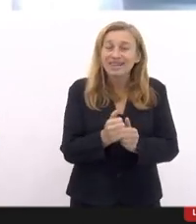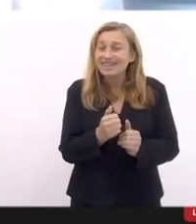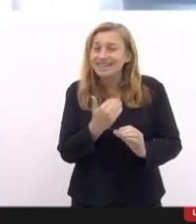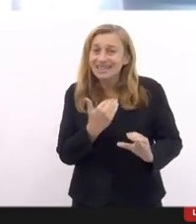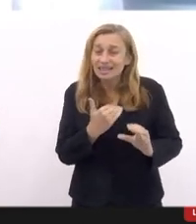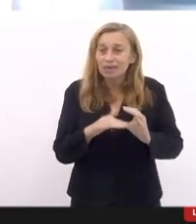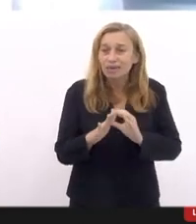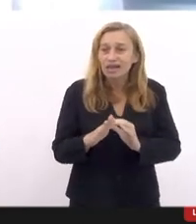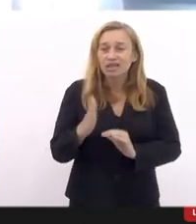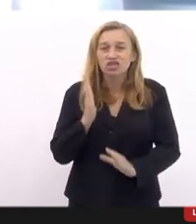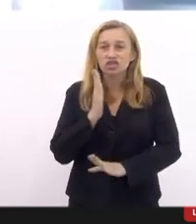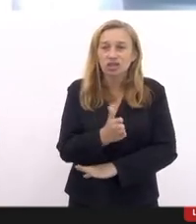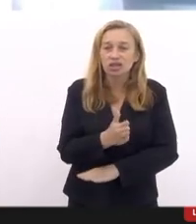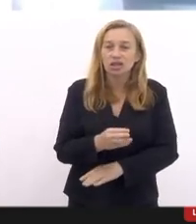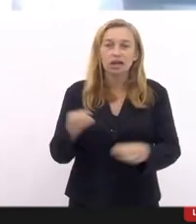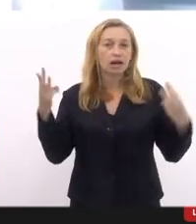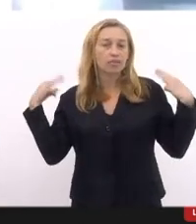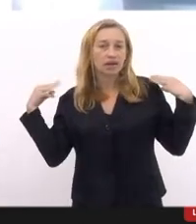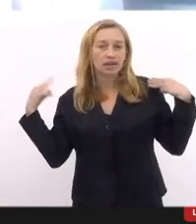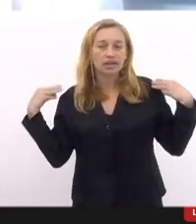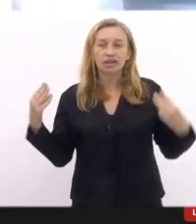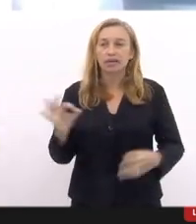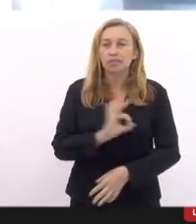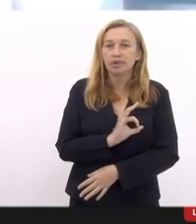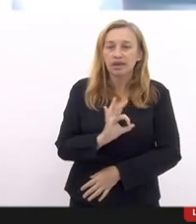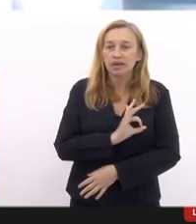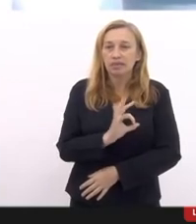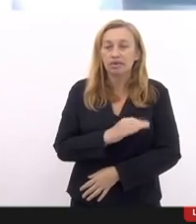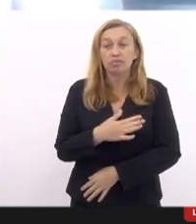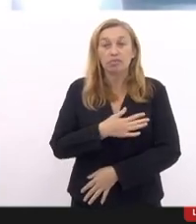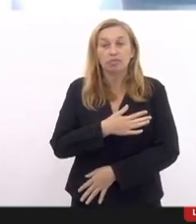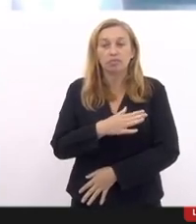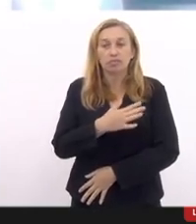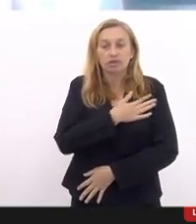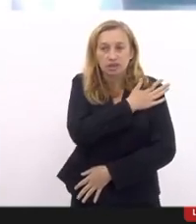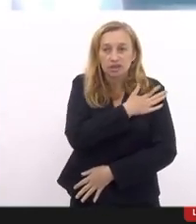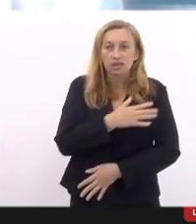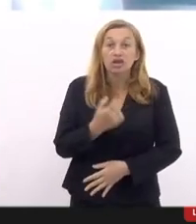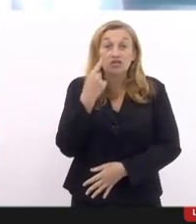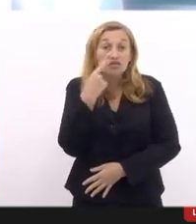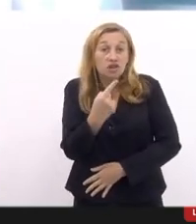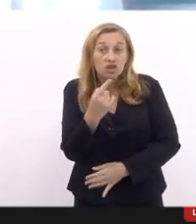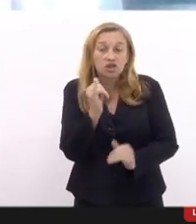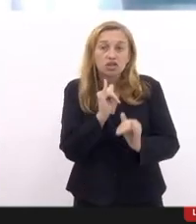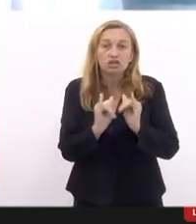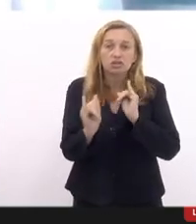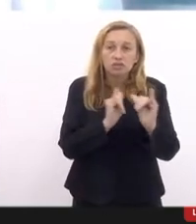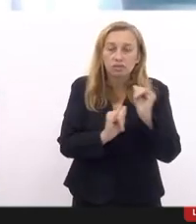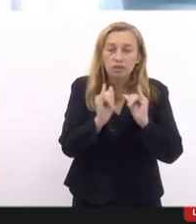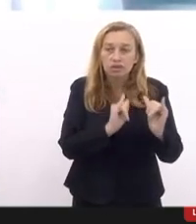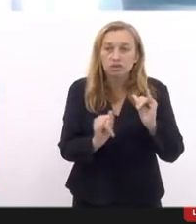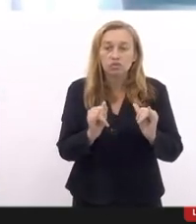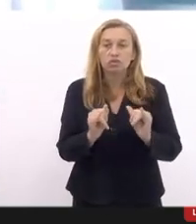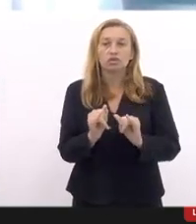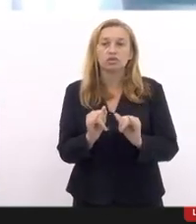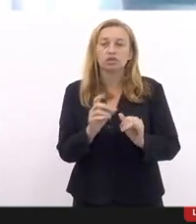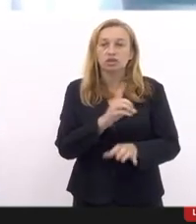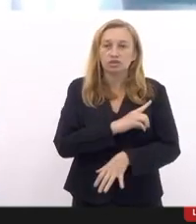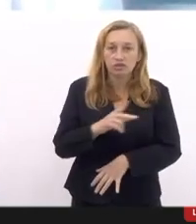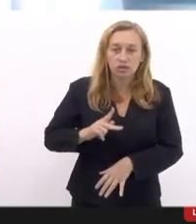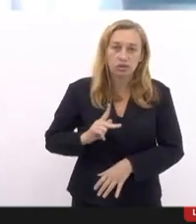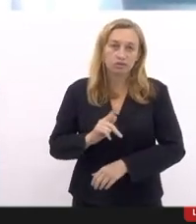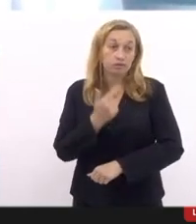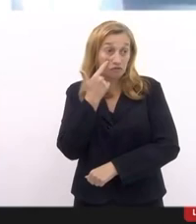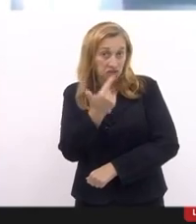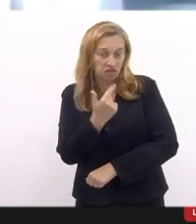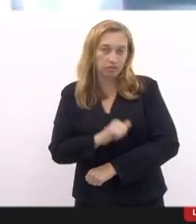a Marinha, a PM, a Polícia Civil, dizendo assim, olhem os dados da defensoria, olhem a estatística da